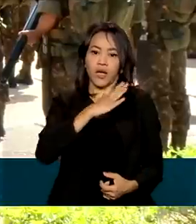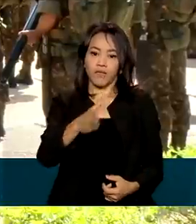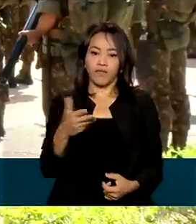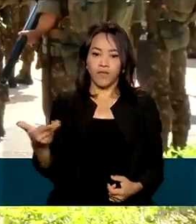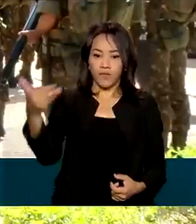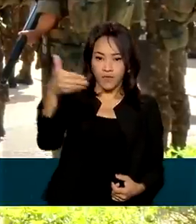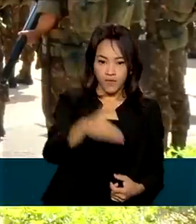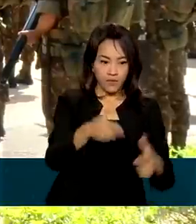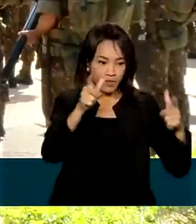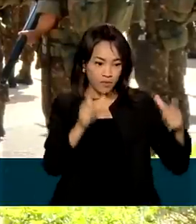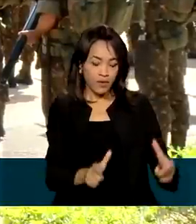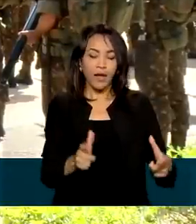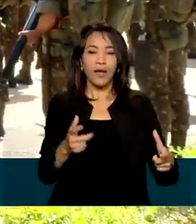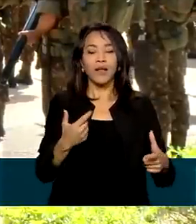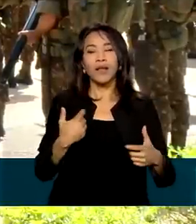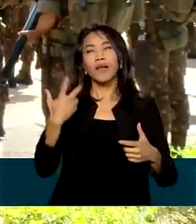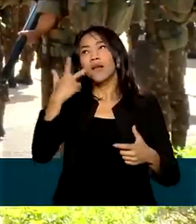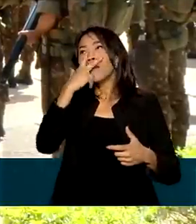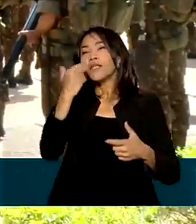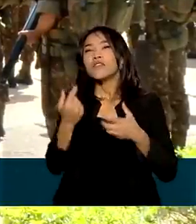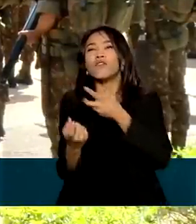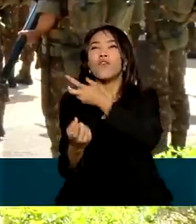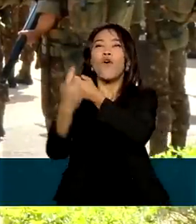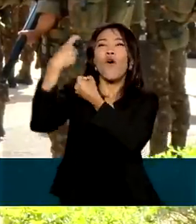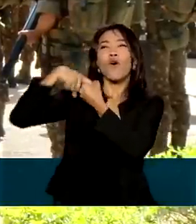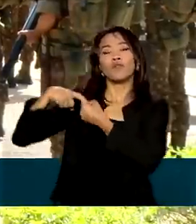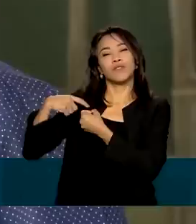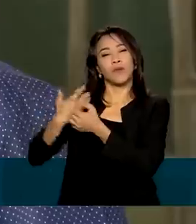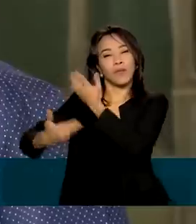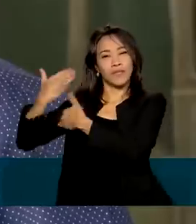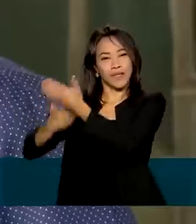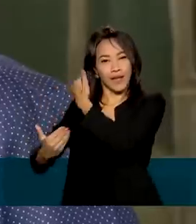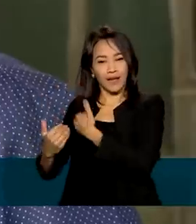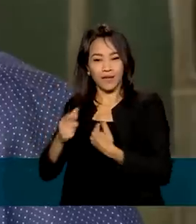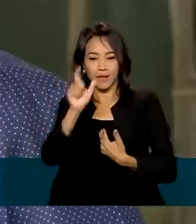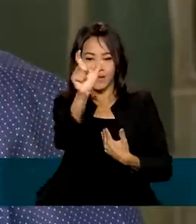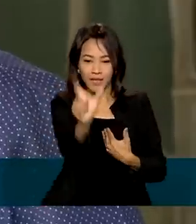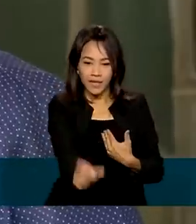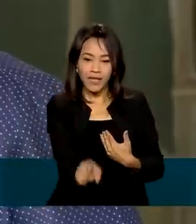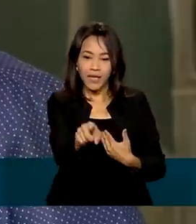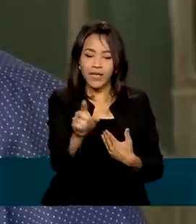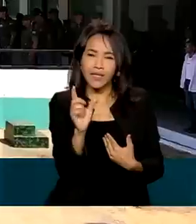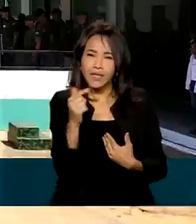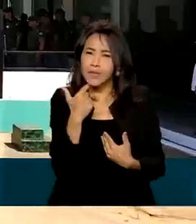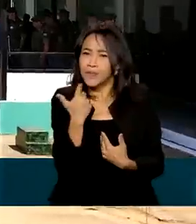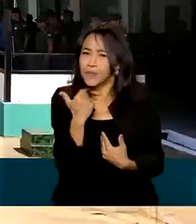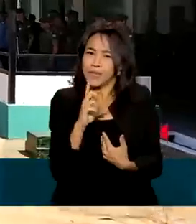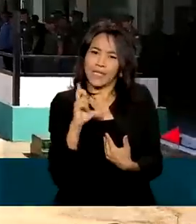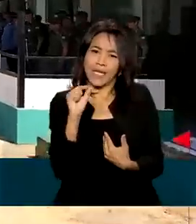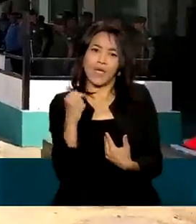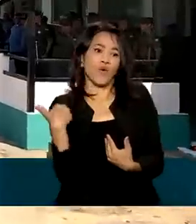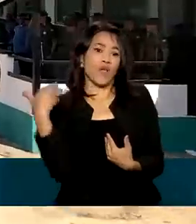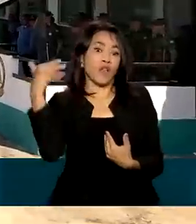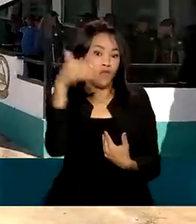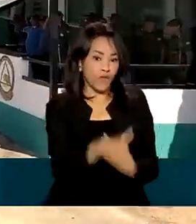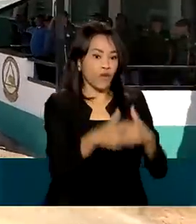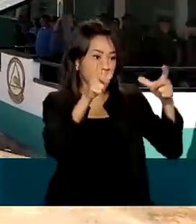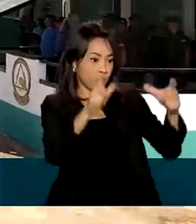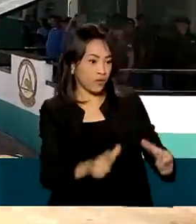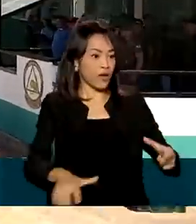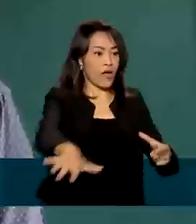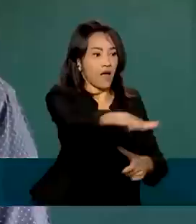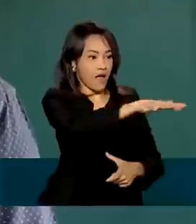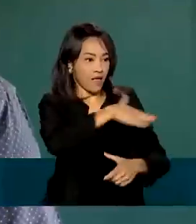também foi uma volta ao passado. Um encontro com um oficial que, recém saído da academia, se aventurava nesta fronteira